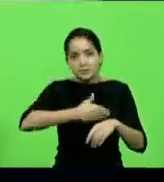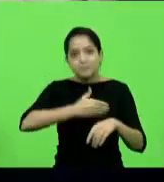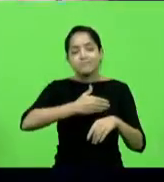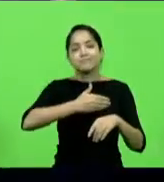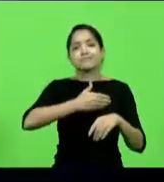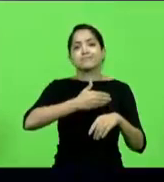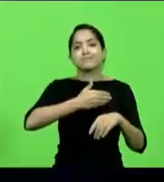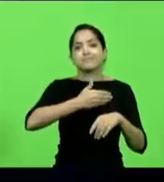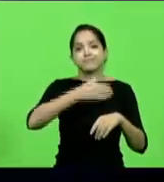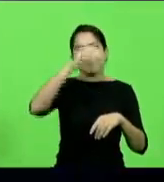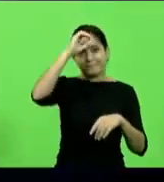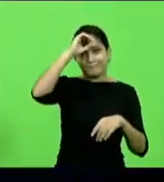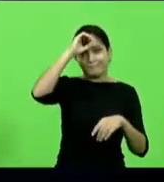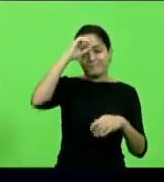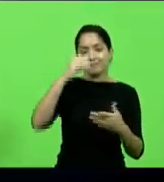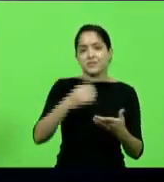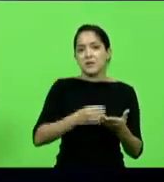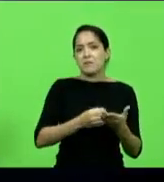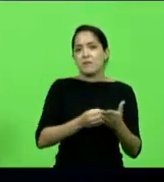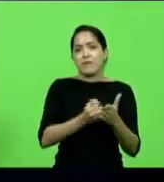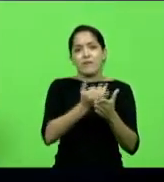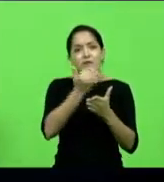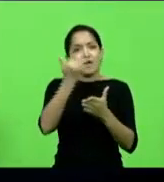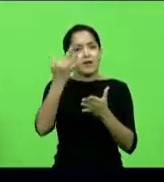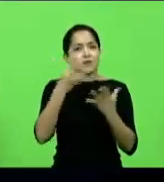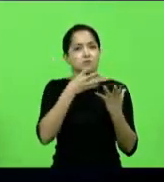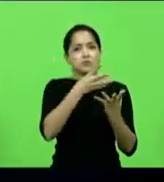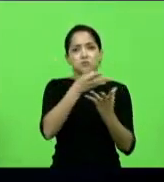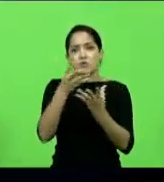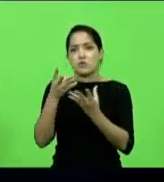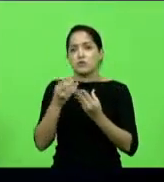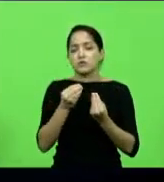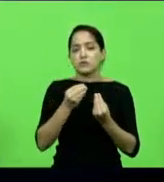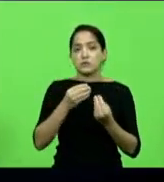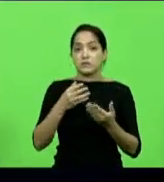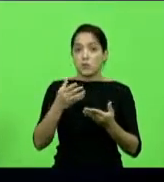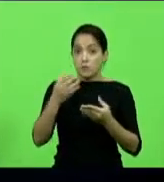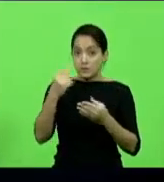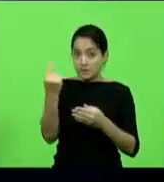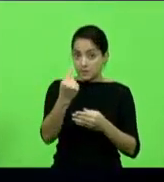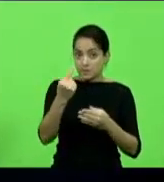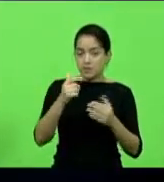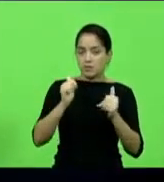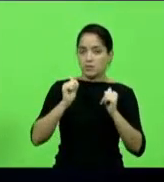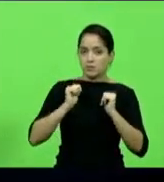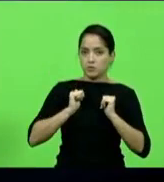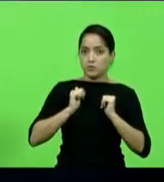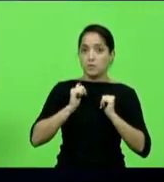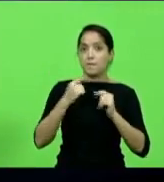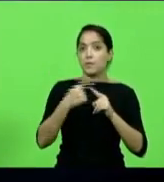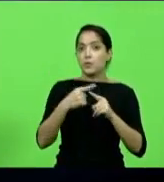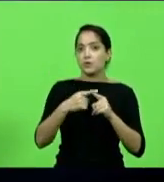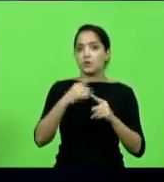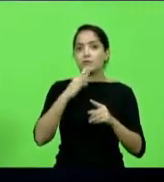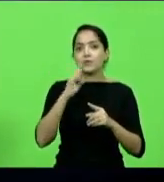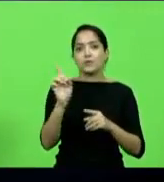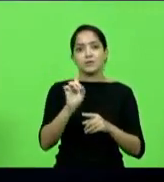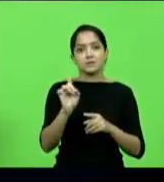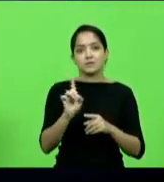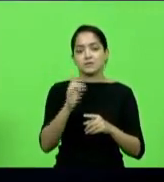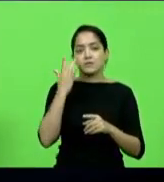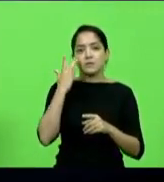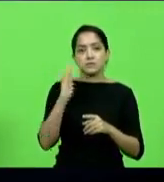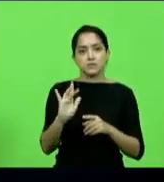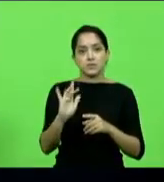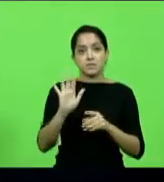inúmeros de casos. Então, novamente, eu estou aqui dizendo que eu me abstive na primeira por não ter conhecimento, mas hoje eu estou fazendo